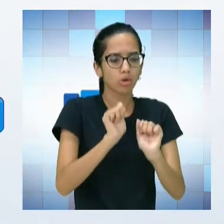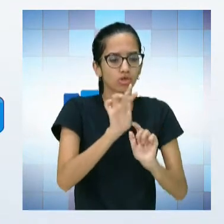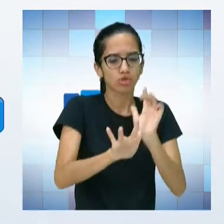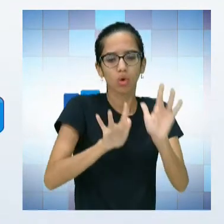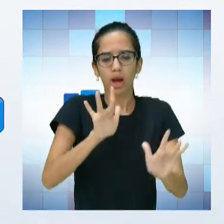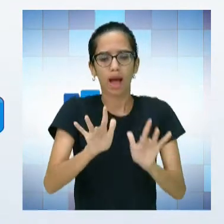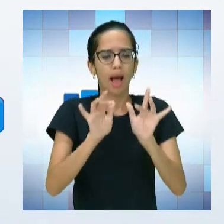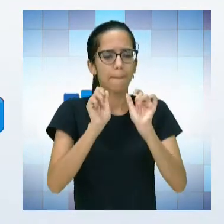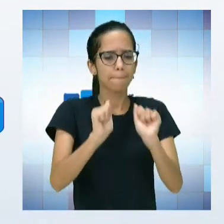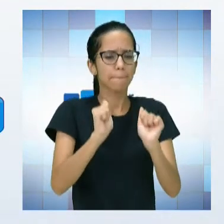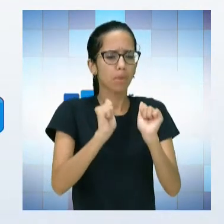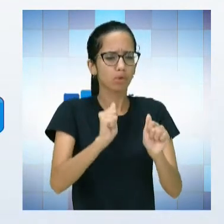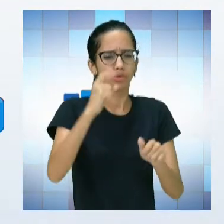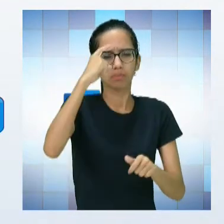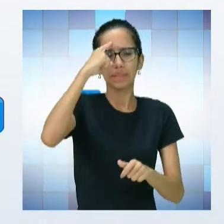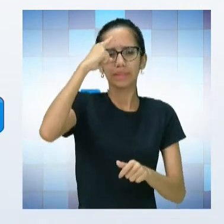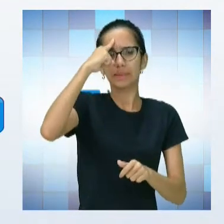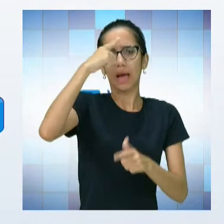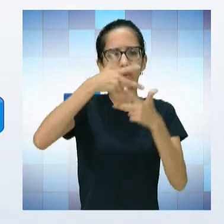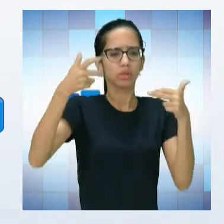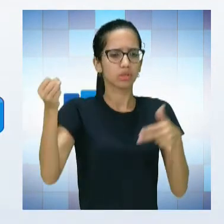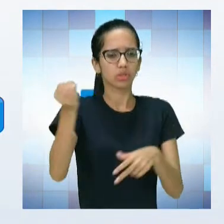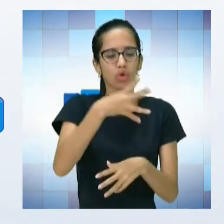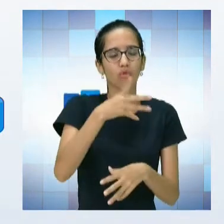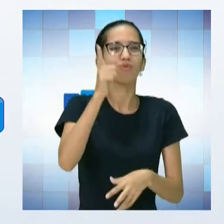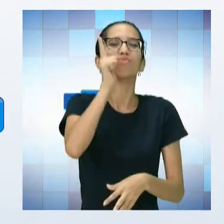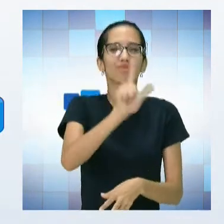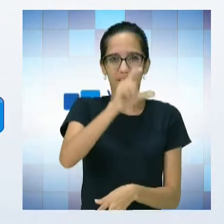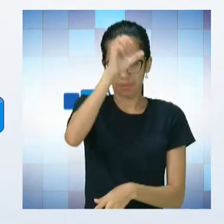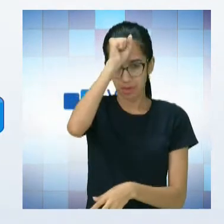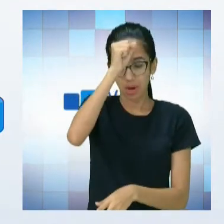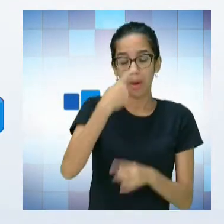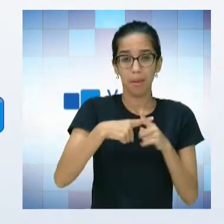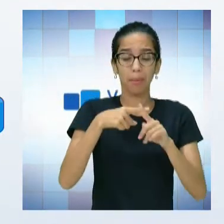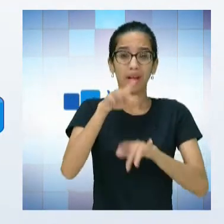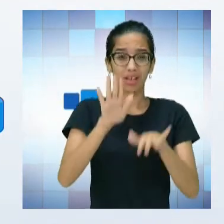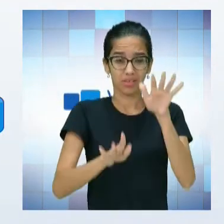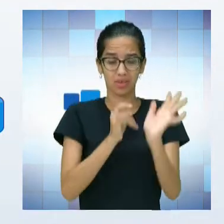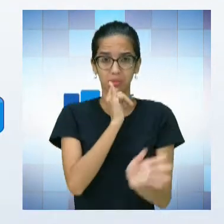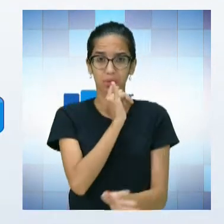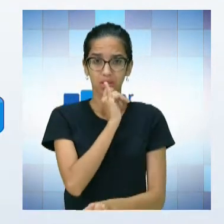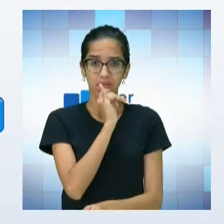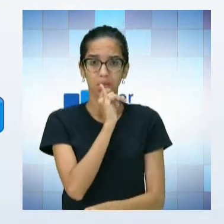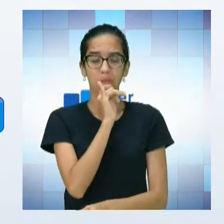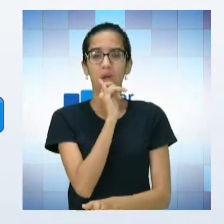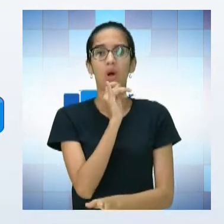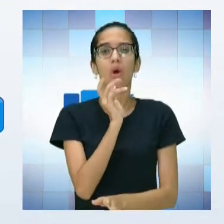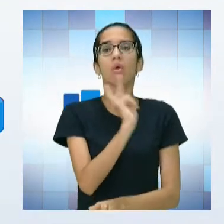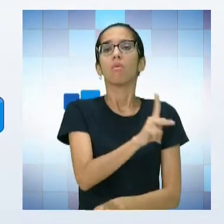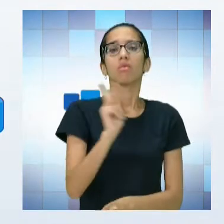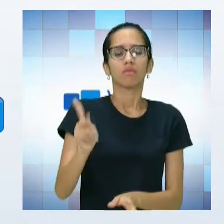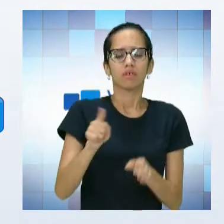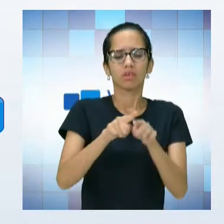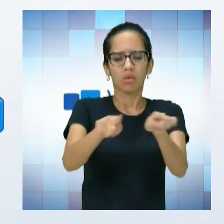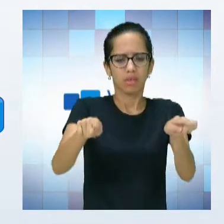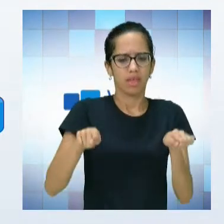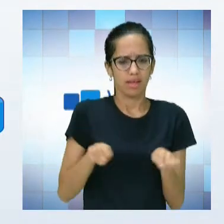aprende. Porque em muitos casos, o professor, às vezes, trabalhando determinados conteúdos